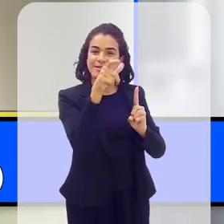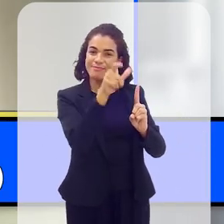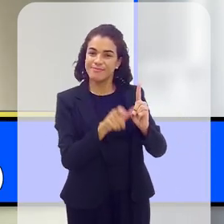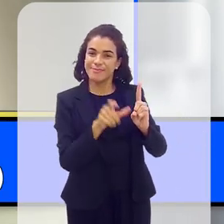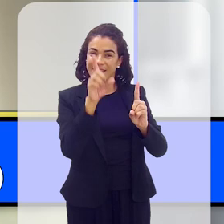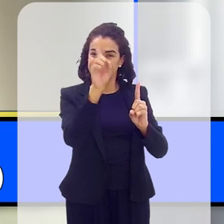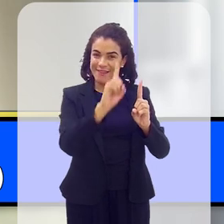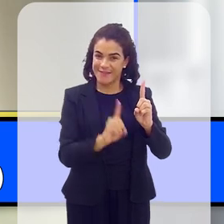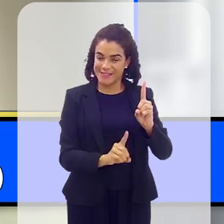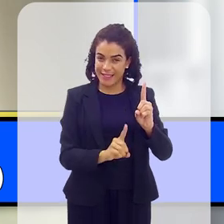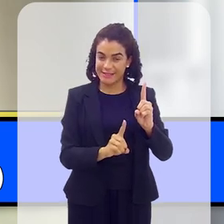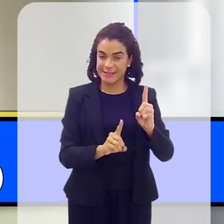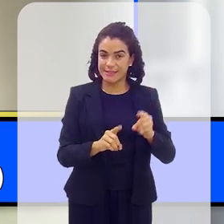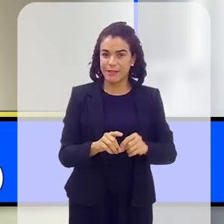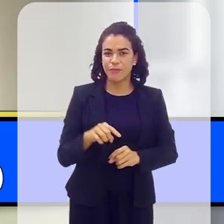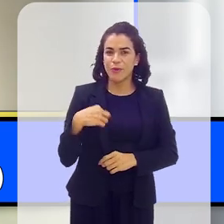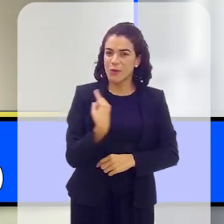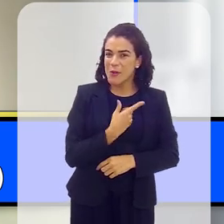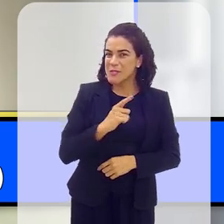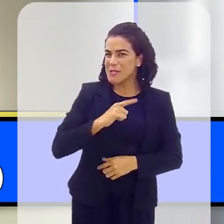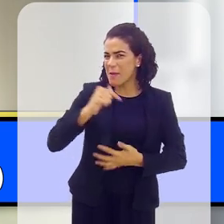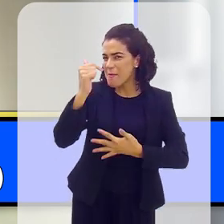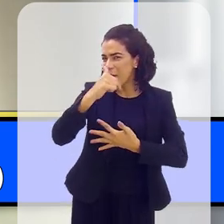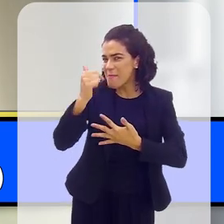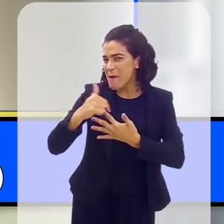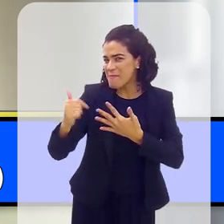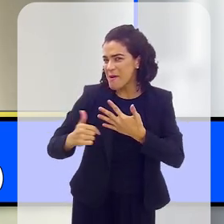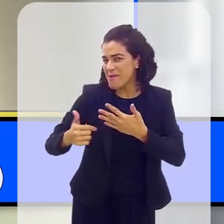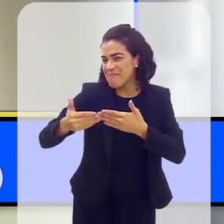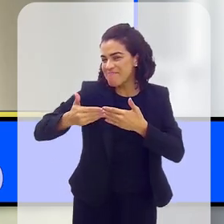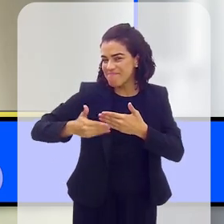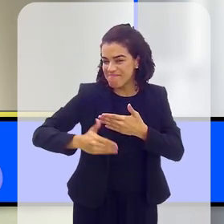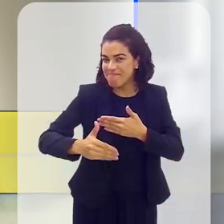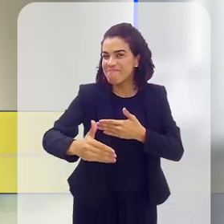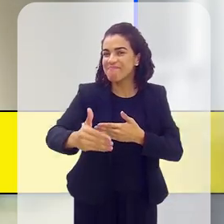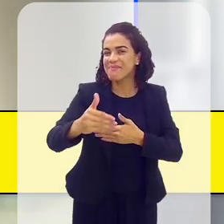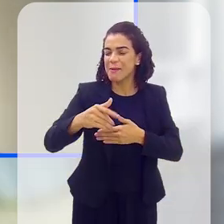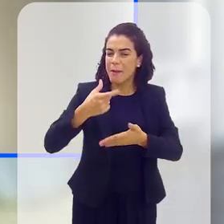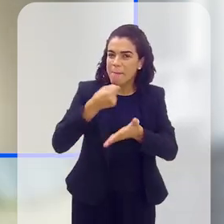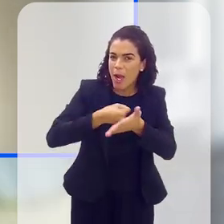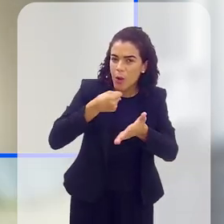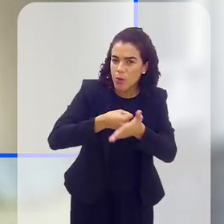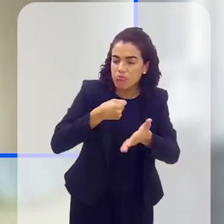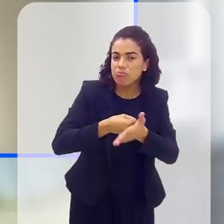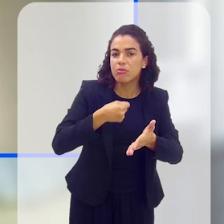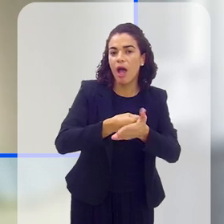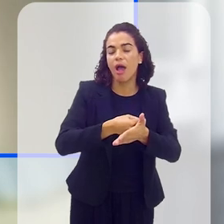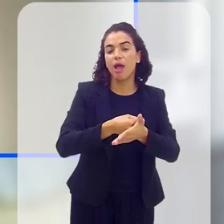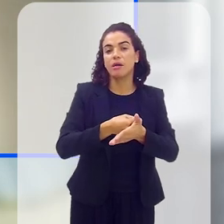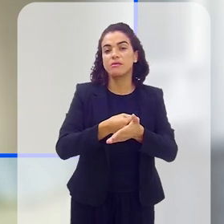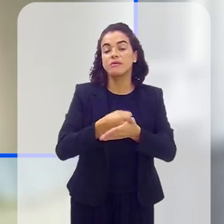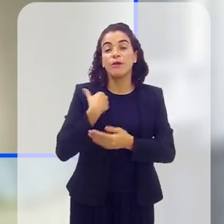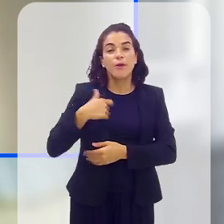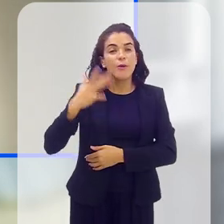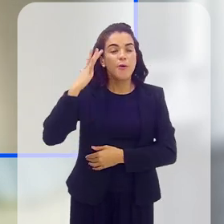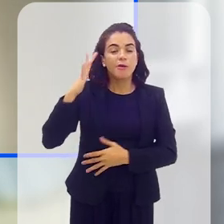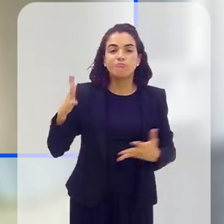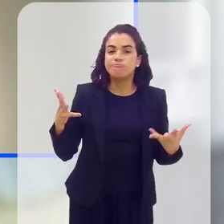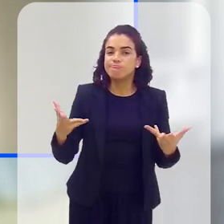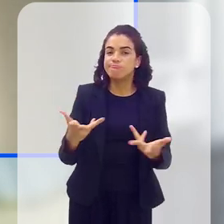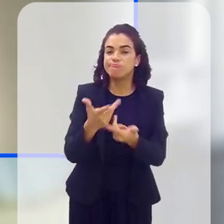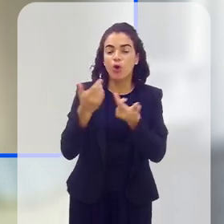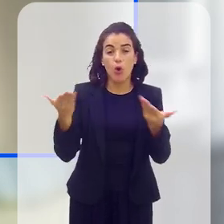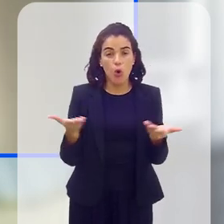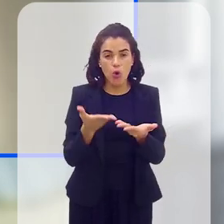A gente tem muita coisa ainda para acontecer, tem muita coisa ainda para lutar. Eu acho incrível, porque